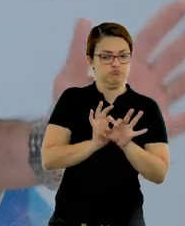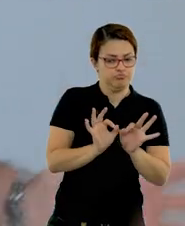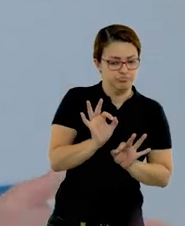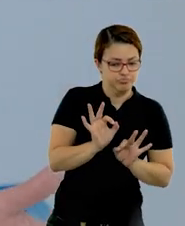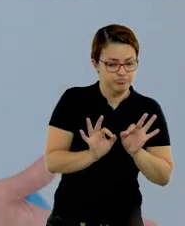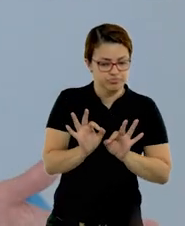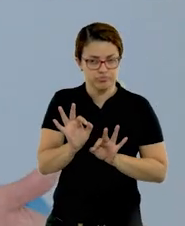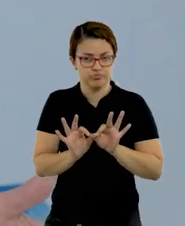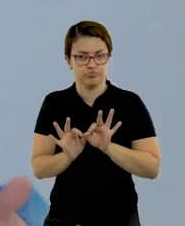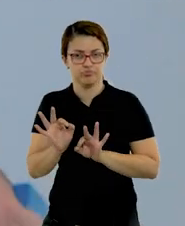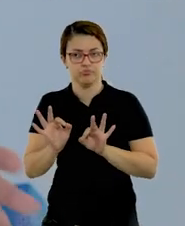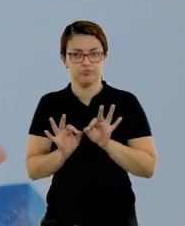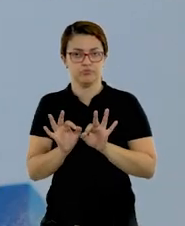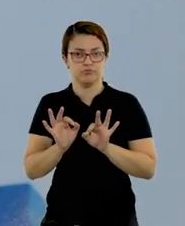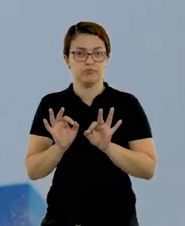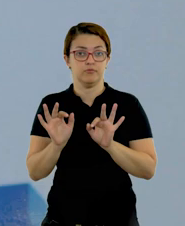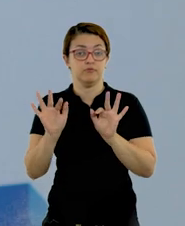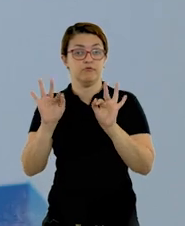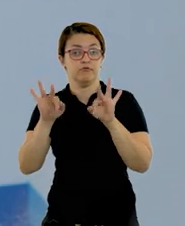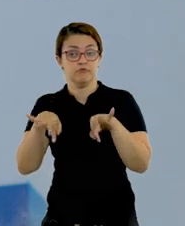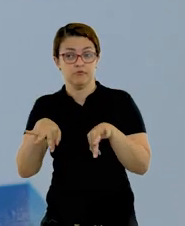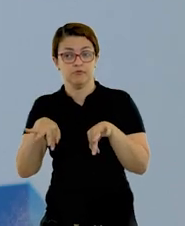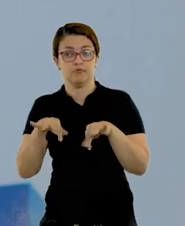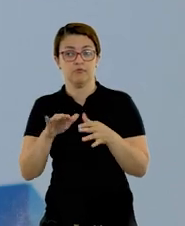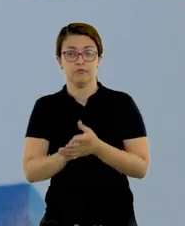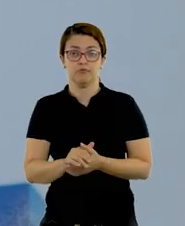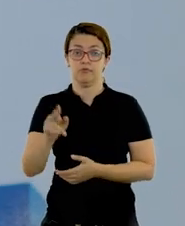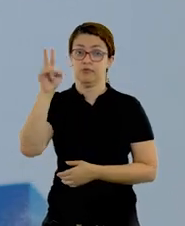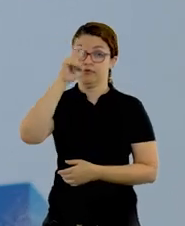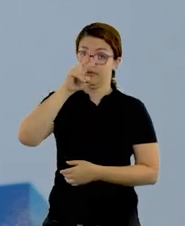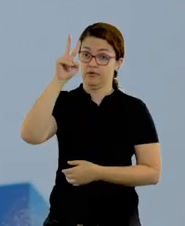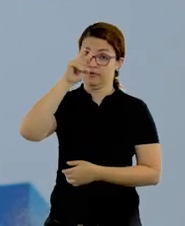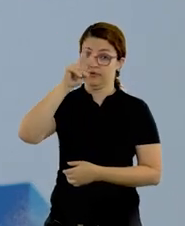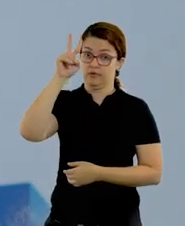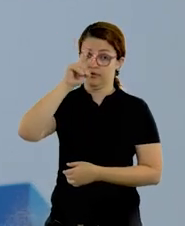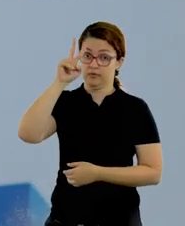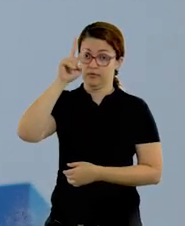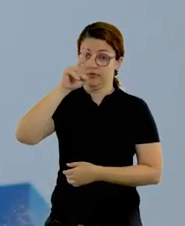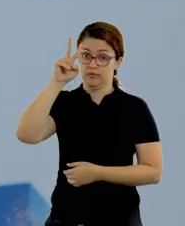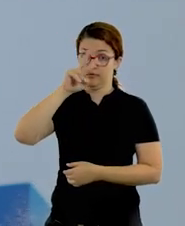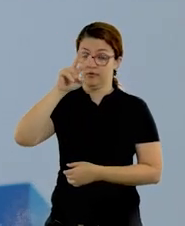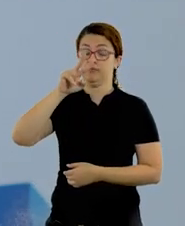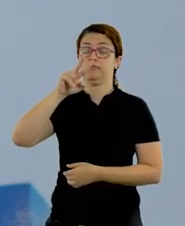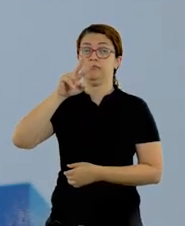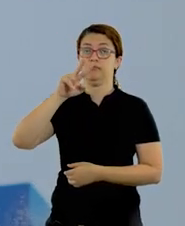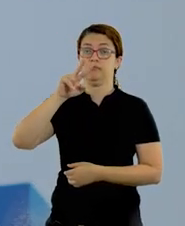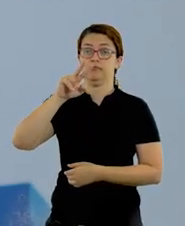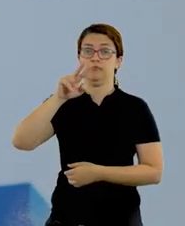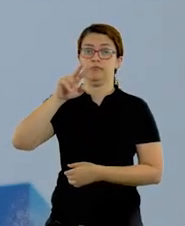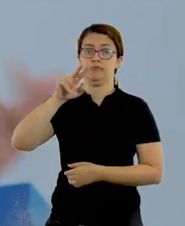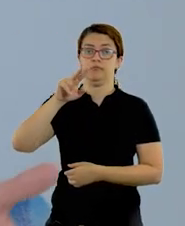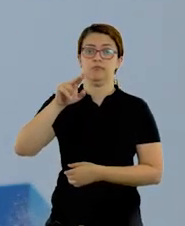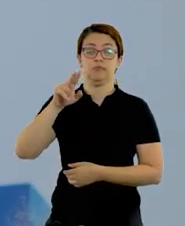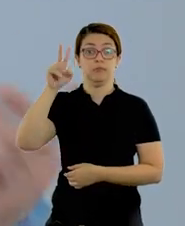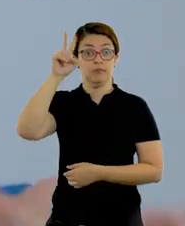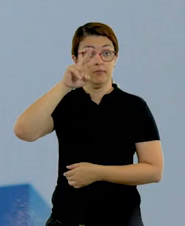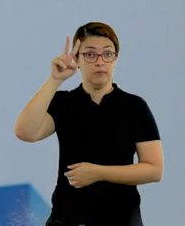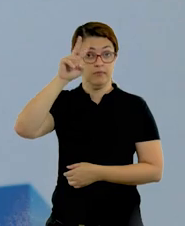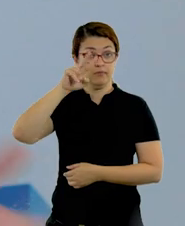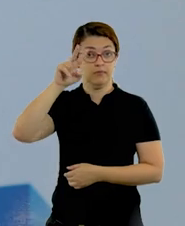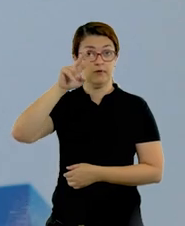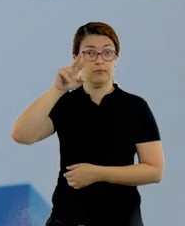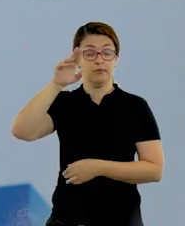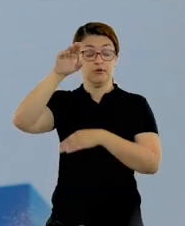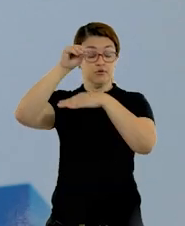jeitinho de vocês. E aí, para finalizar, vocês não esqueçam de compartilhar